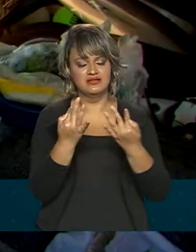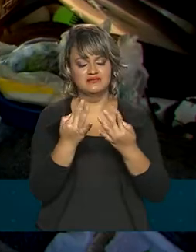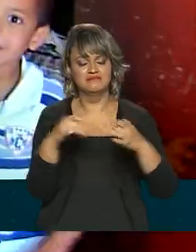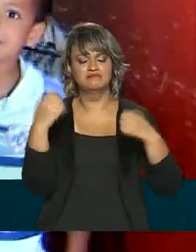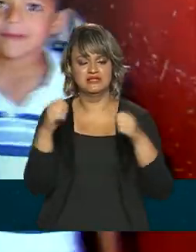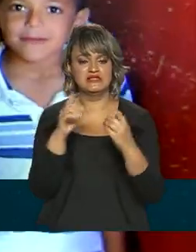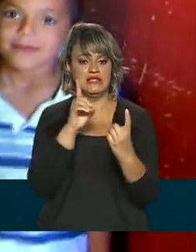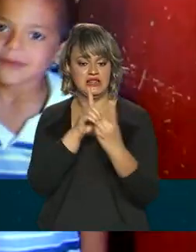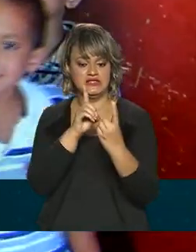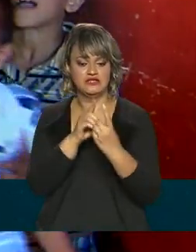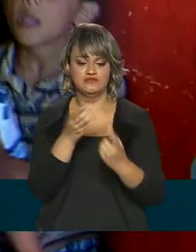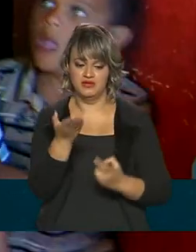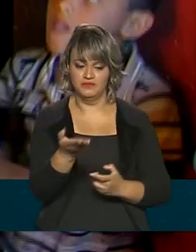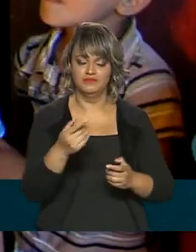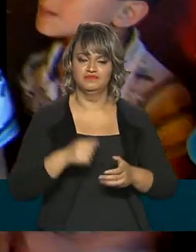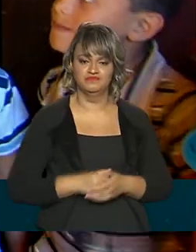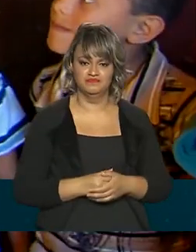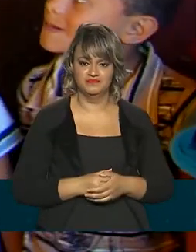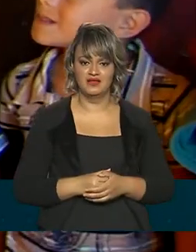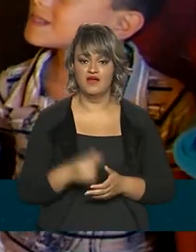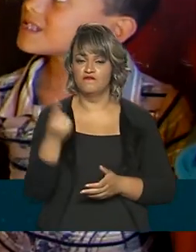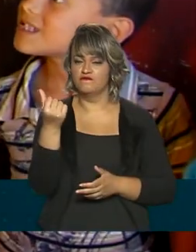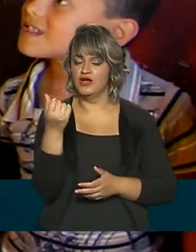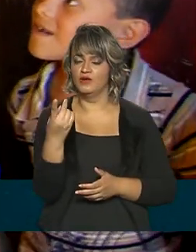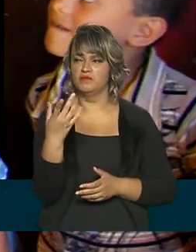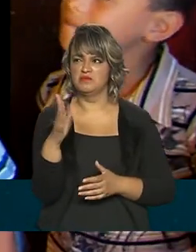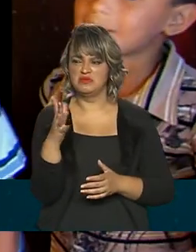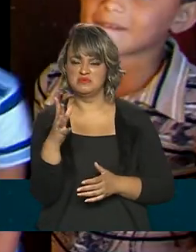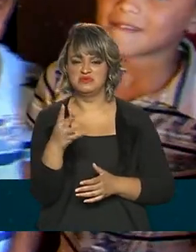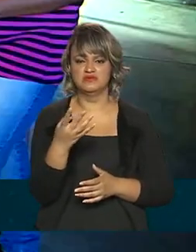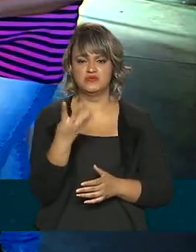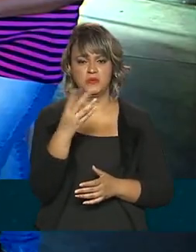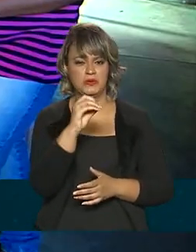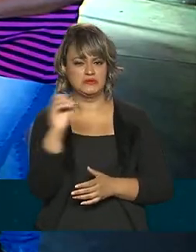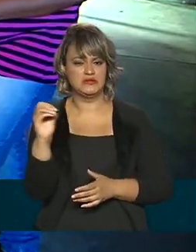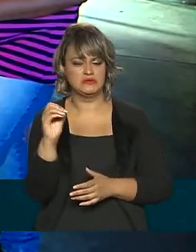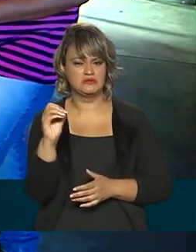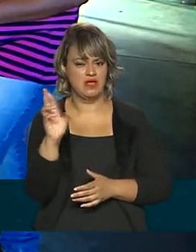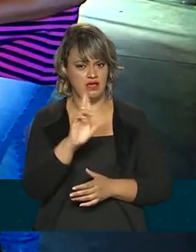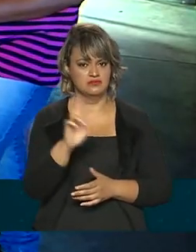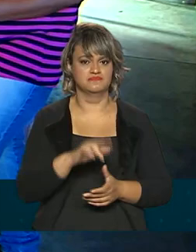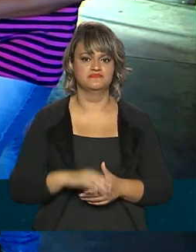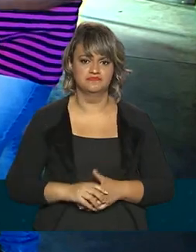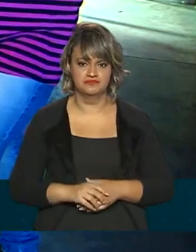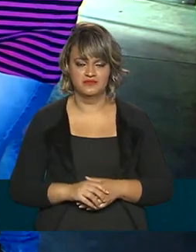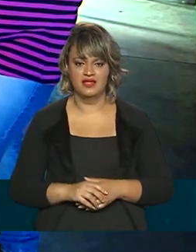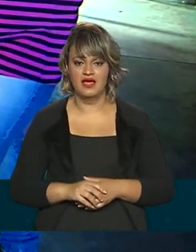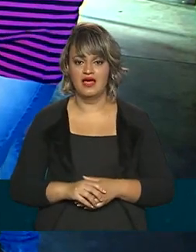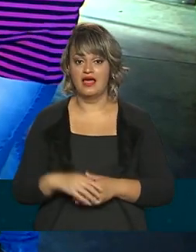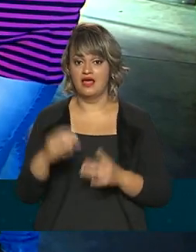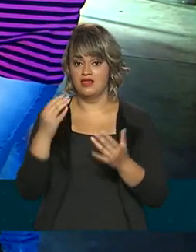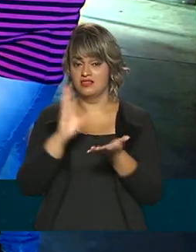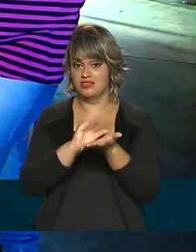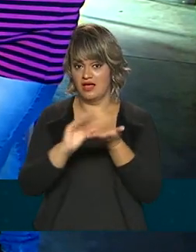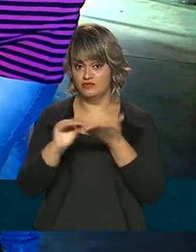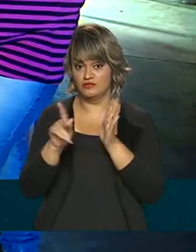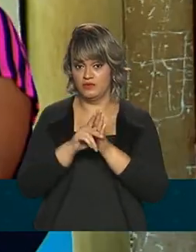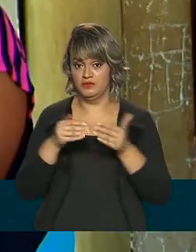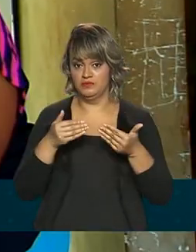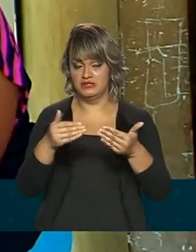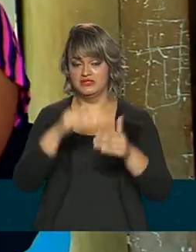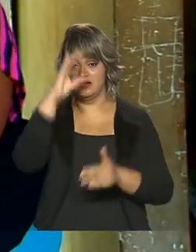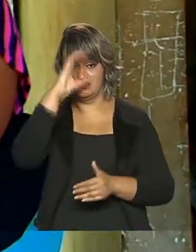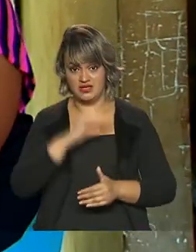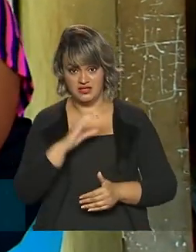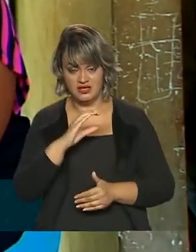atendidas pelo Auxílio Brasil, com o valor mínimo do benefício em 400 reais. Segundo dados do Ministério da